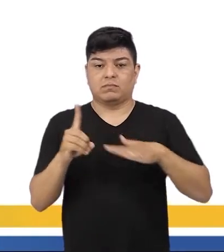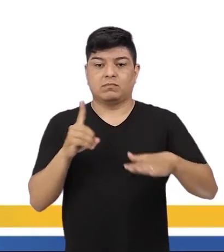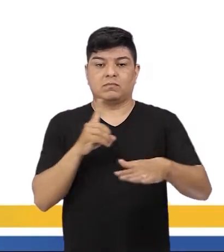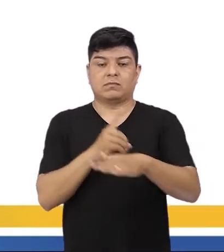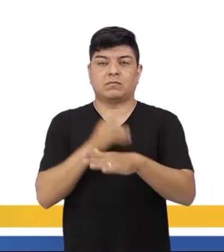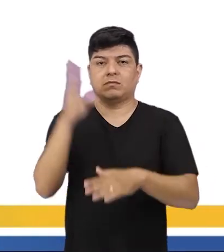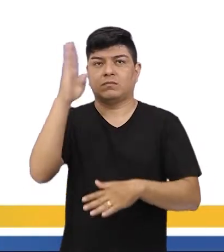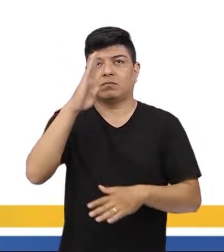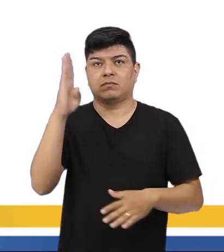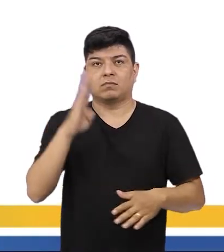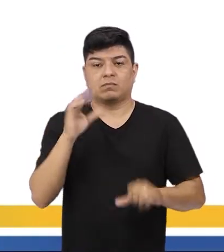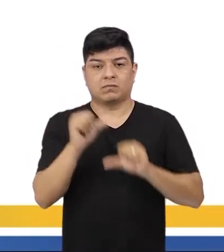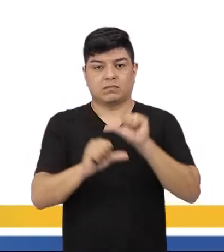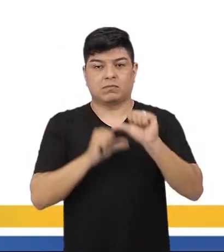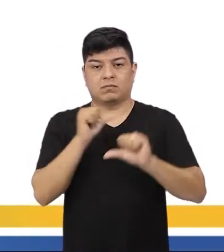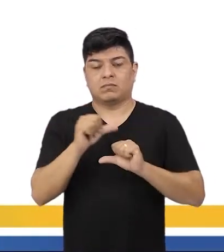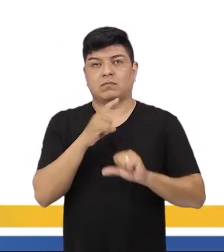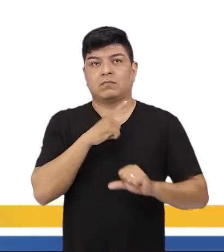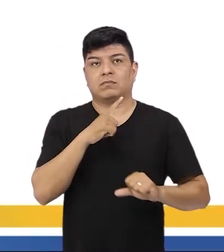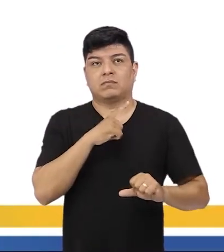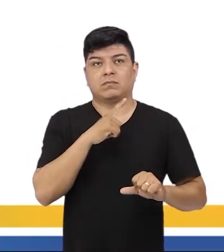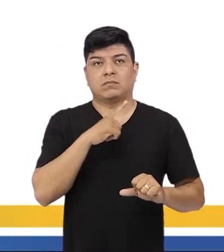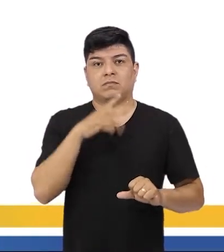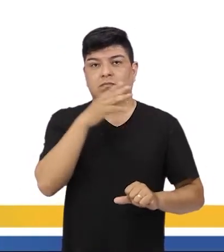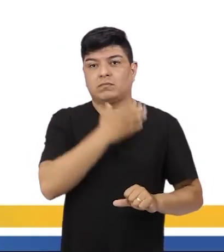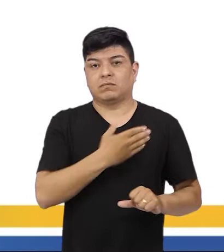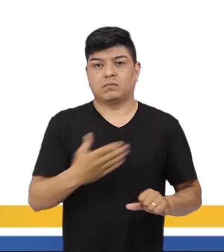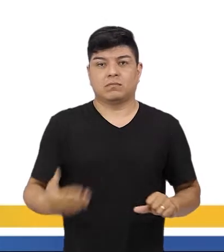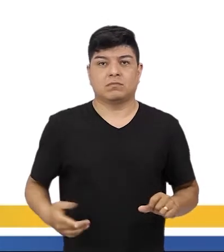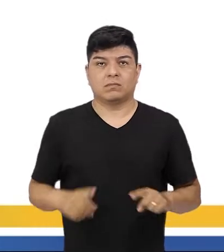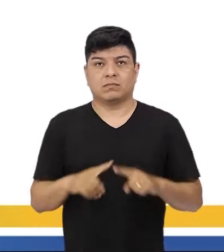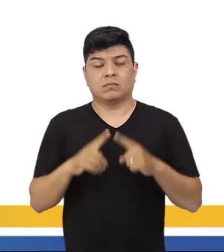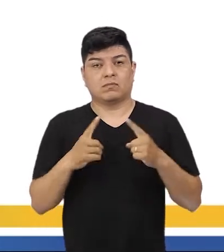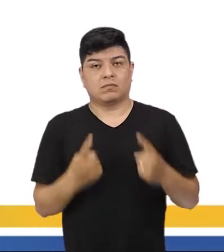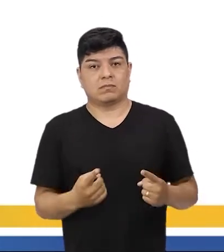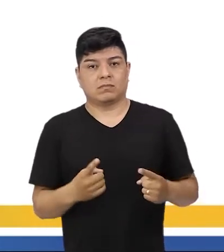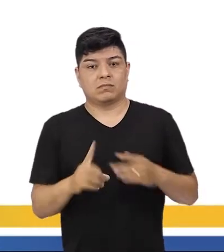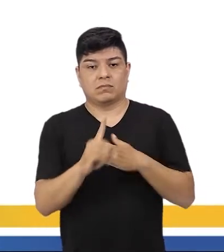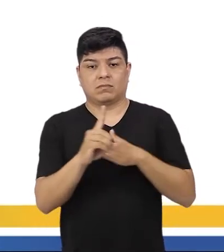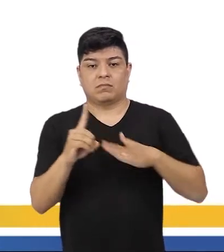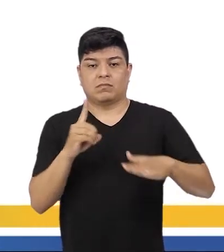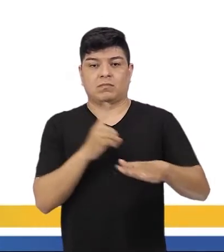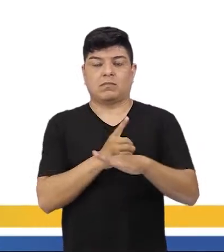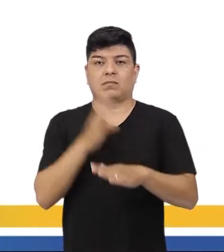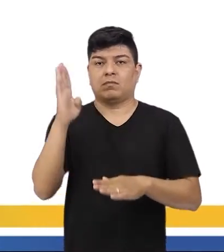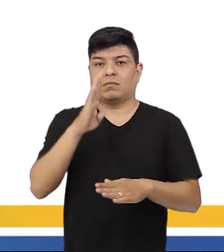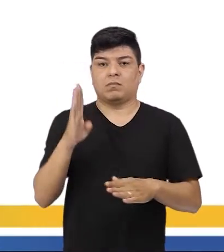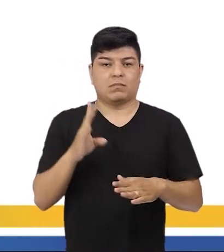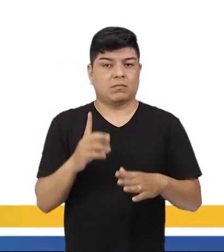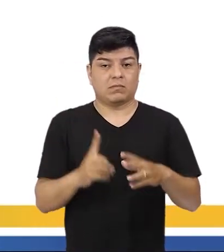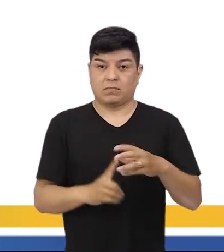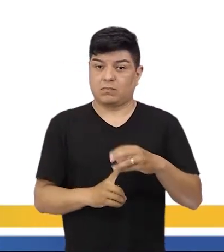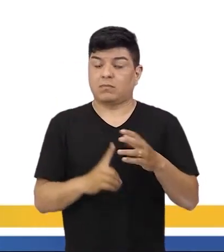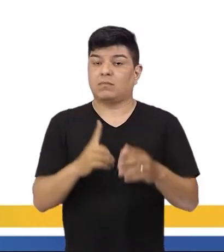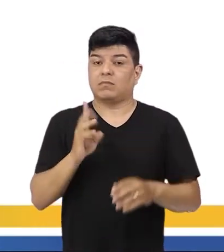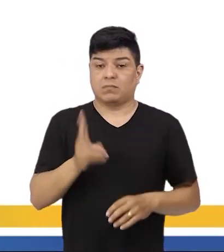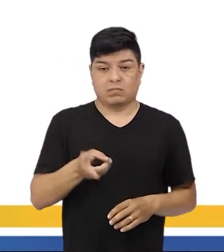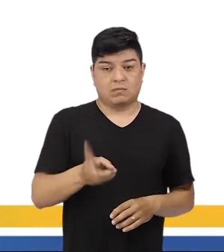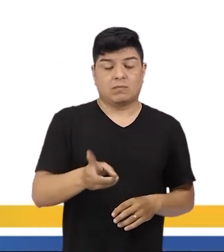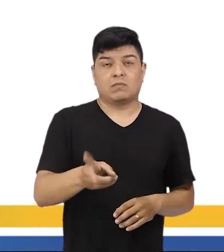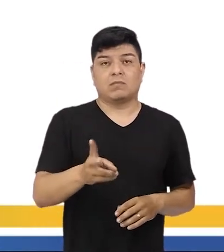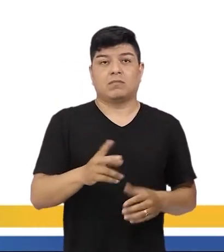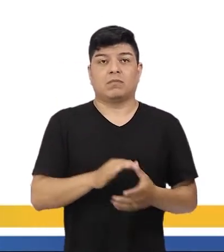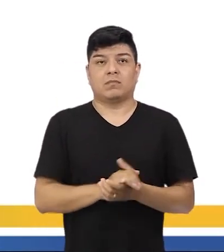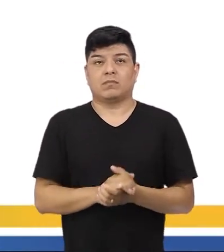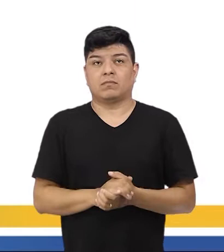brasileira. gente tem a mudança desse poder imperial, mas a sociedade brasileira continua a mesma. E o que a gente tem